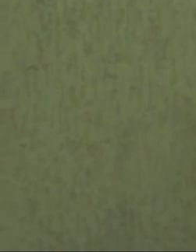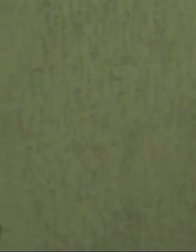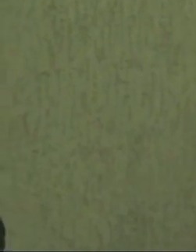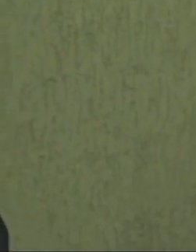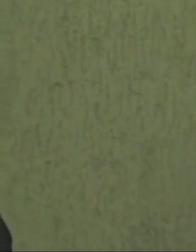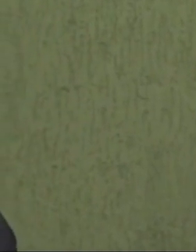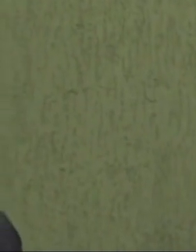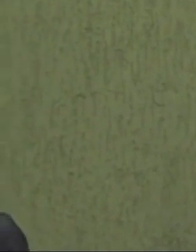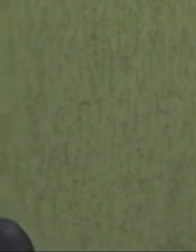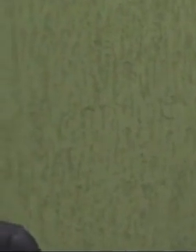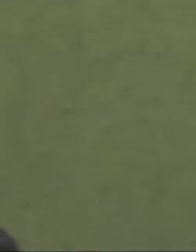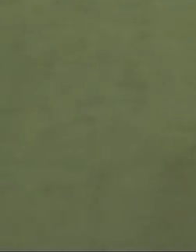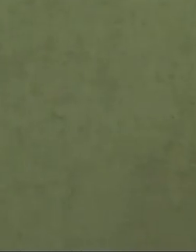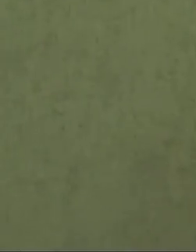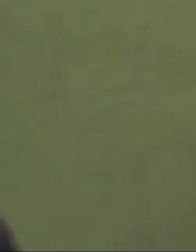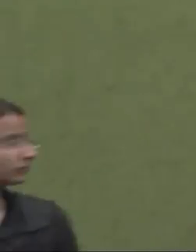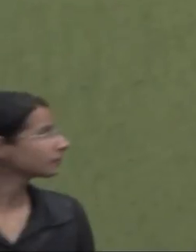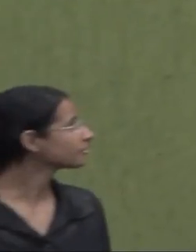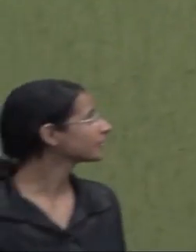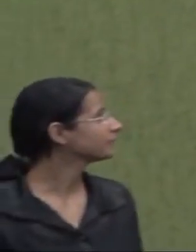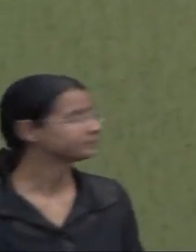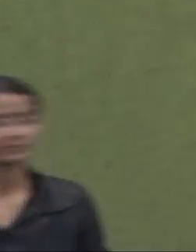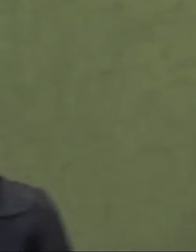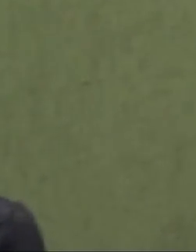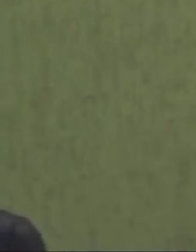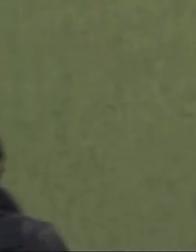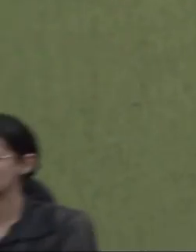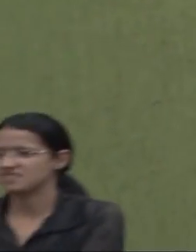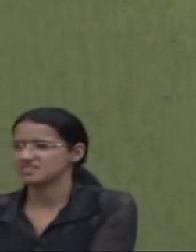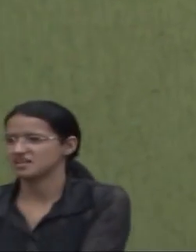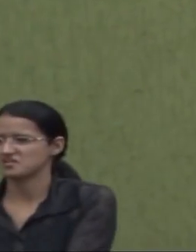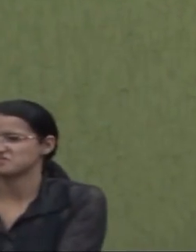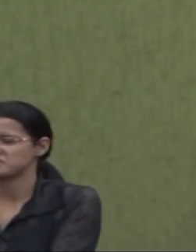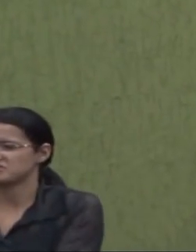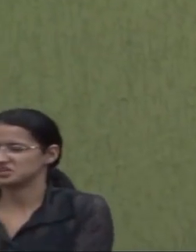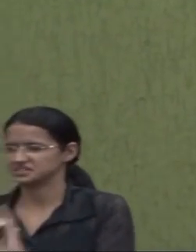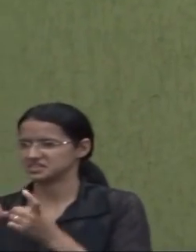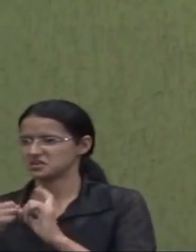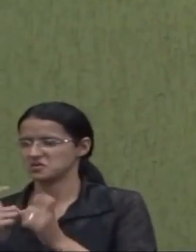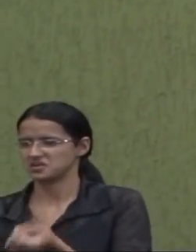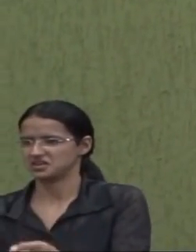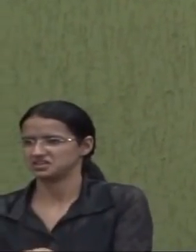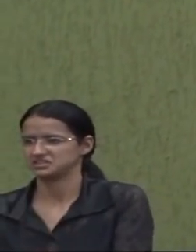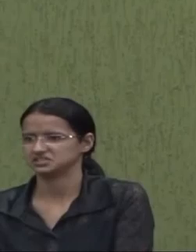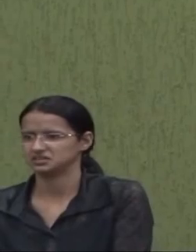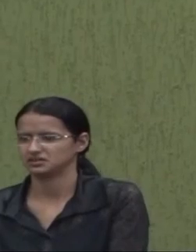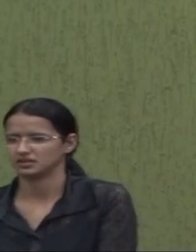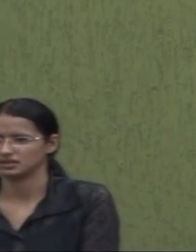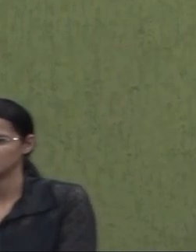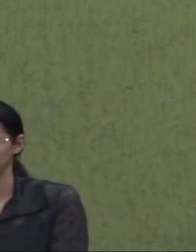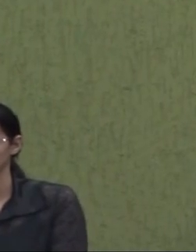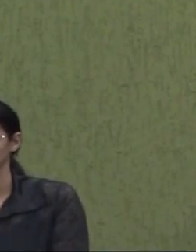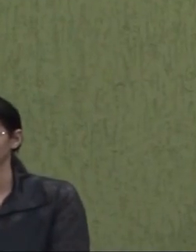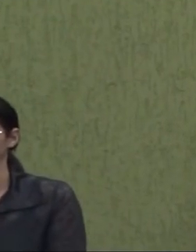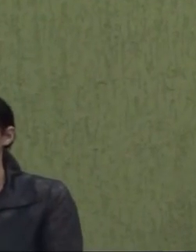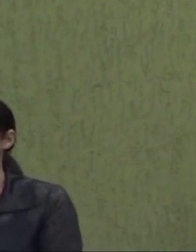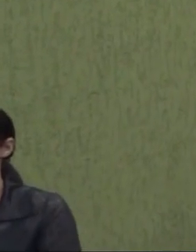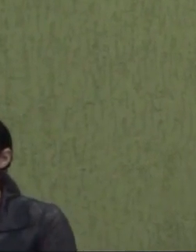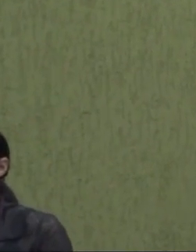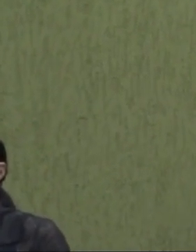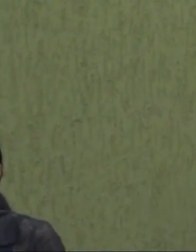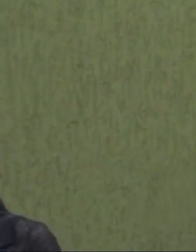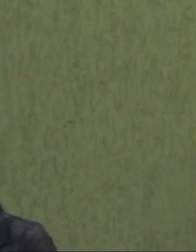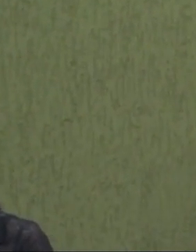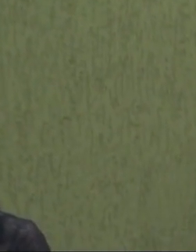Foi lá o que aconteceu esse dia? Ela tava procurando uma iluminação É Prefeitura Não é que eu dar o termião Pra levar a Maria na grande fazenda